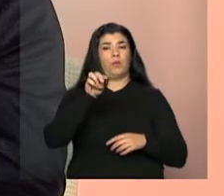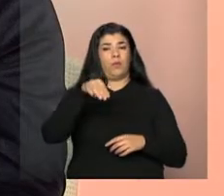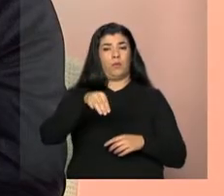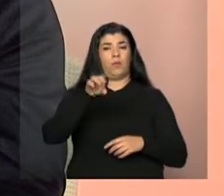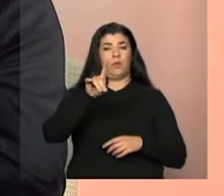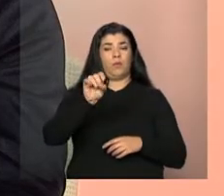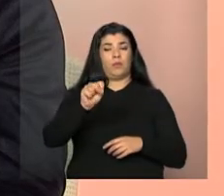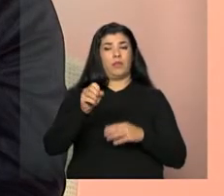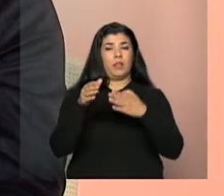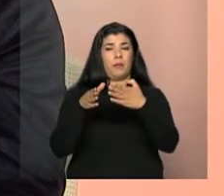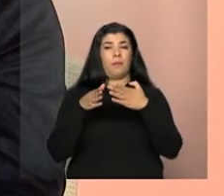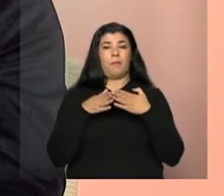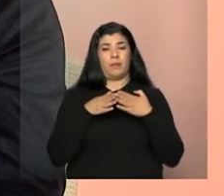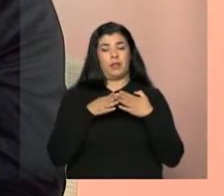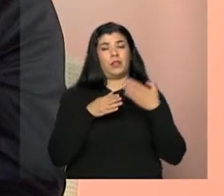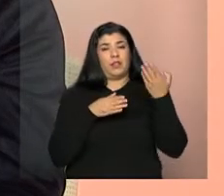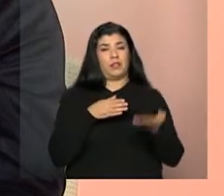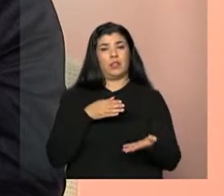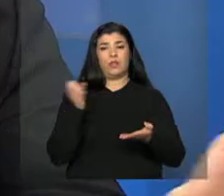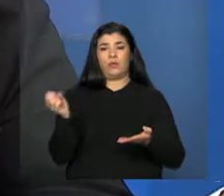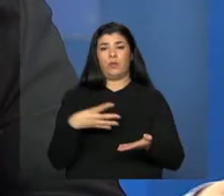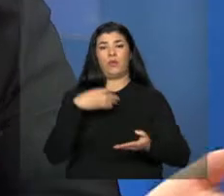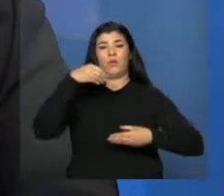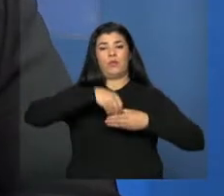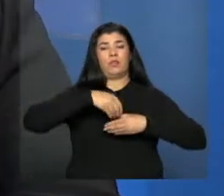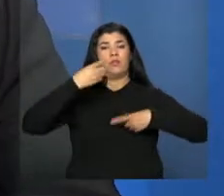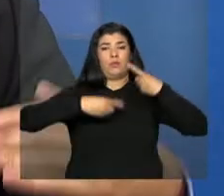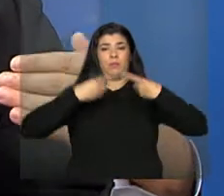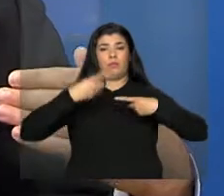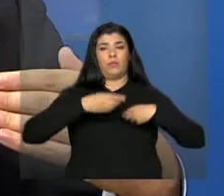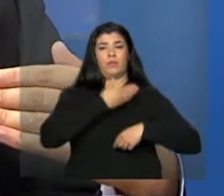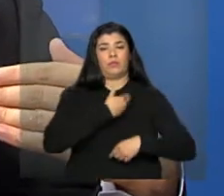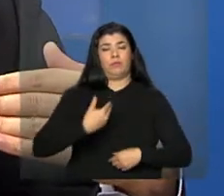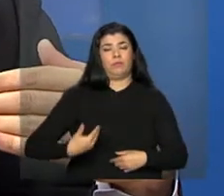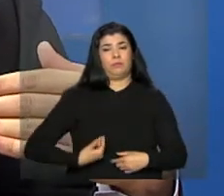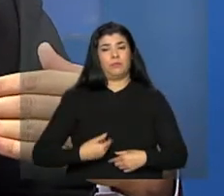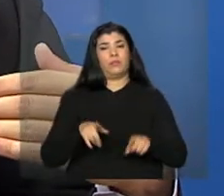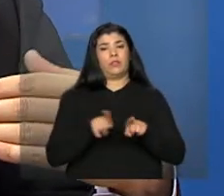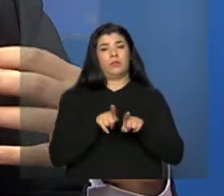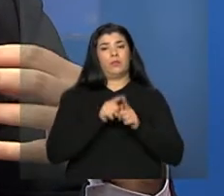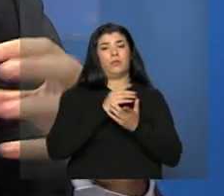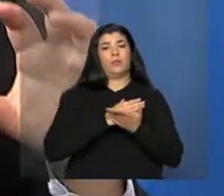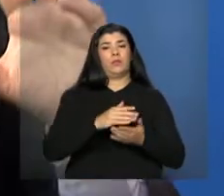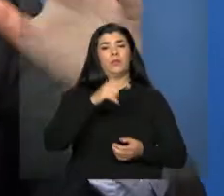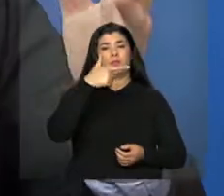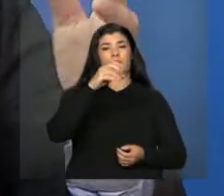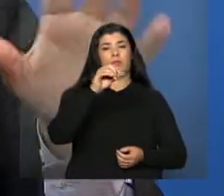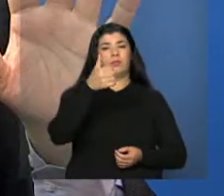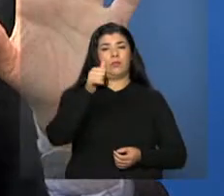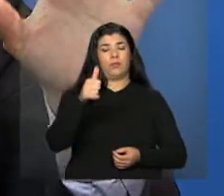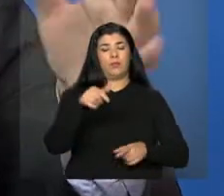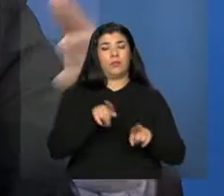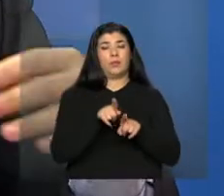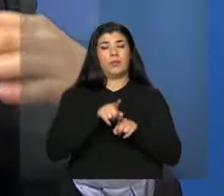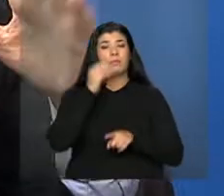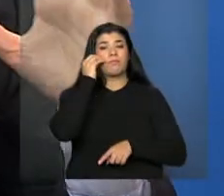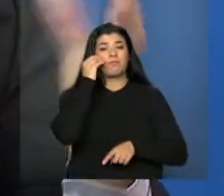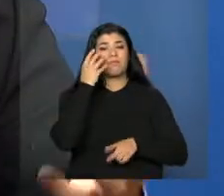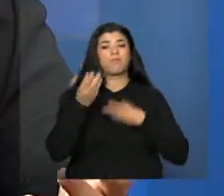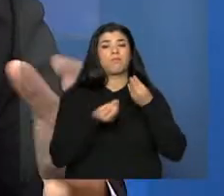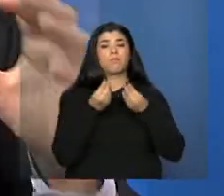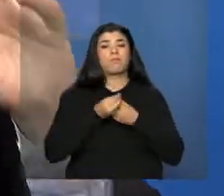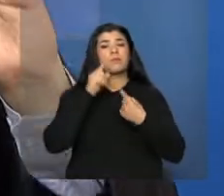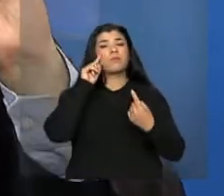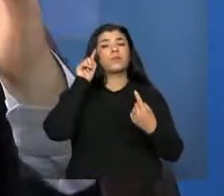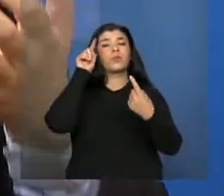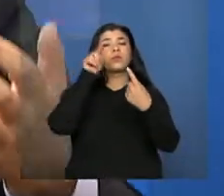como é algo novo em termos de política pública, foi em 2011, nós também estamos tentando enxergar como está esse comportamento de